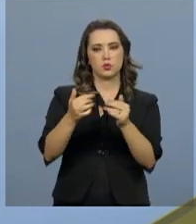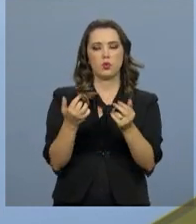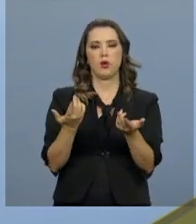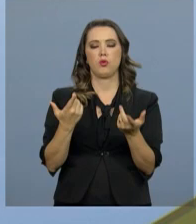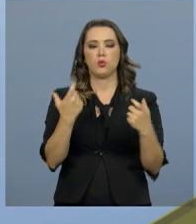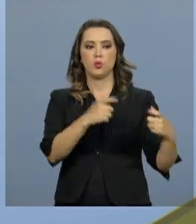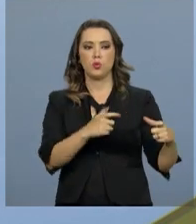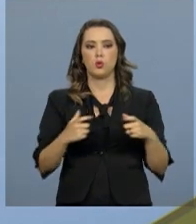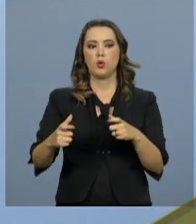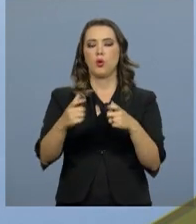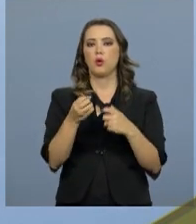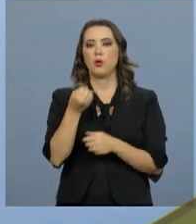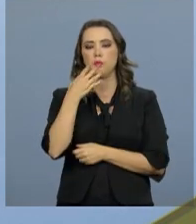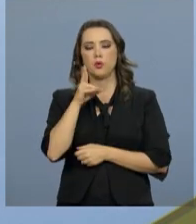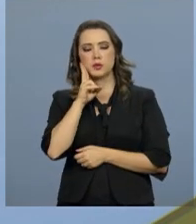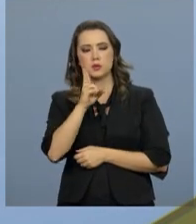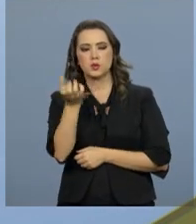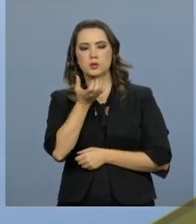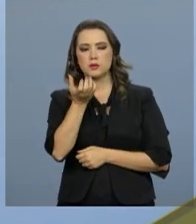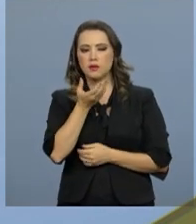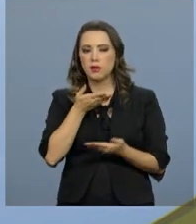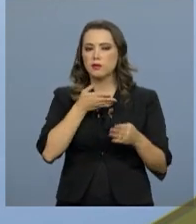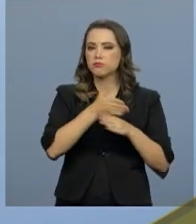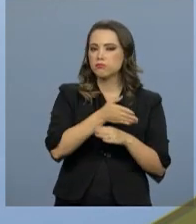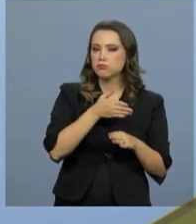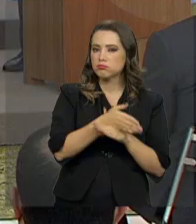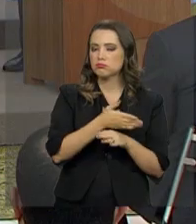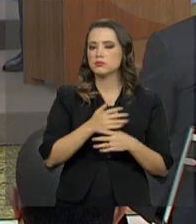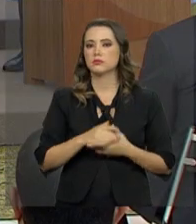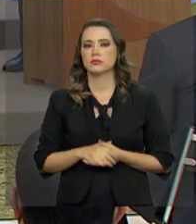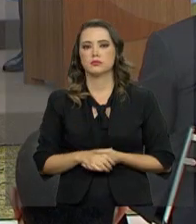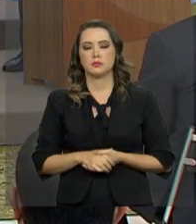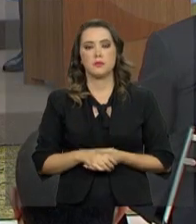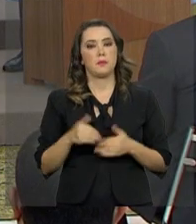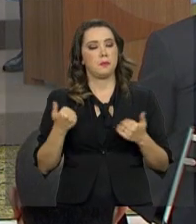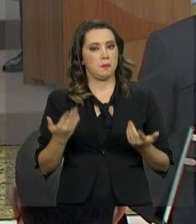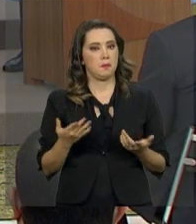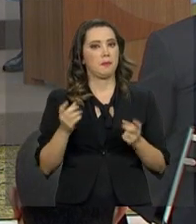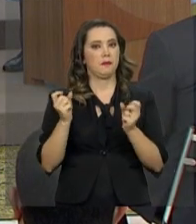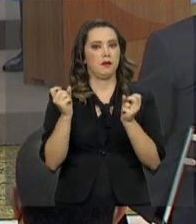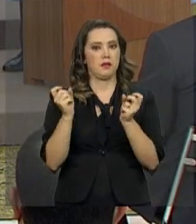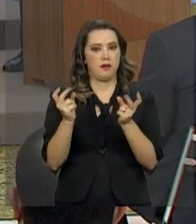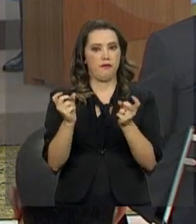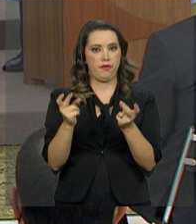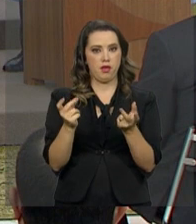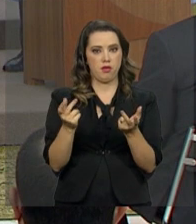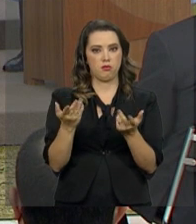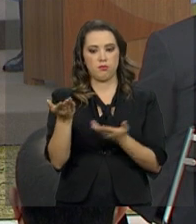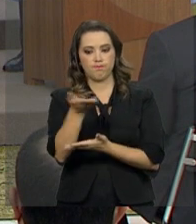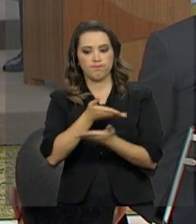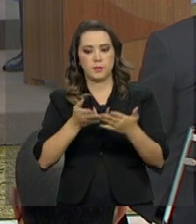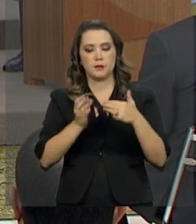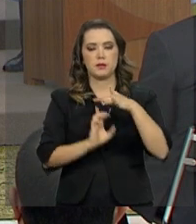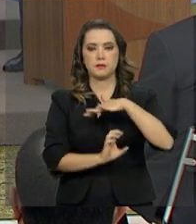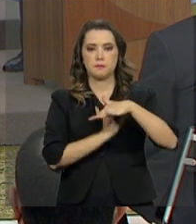atrativo e saudável para quem nele queira investir. E a competição entre as empresas,